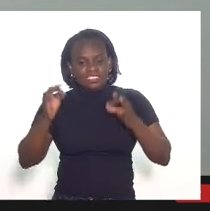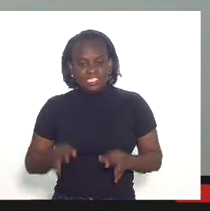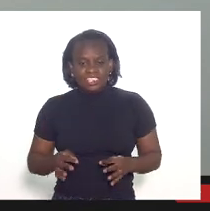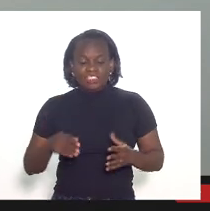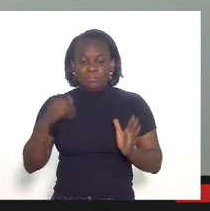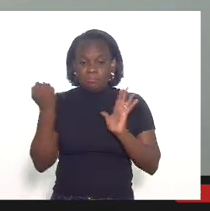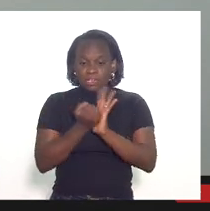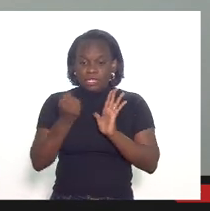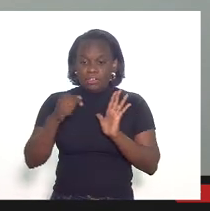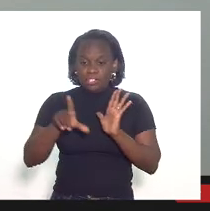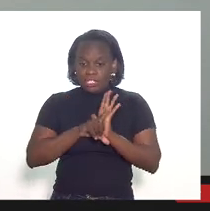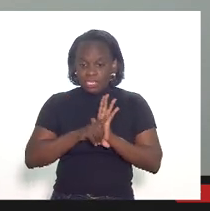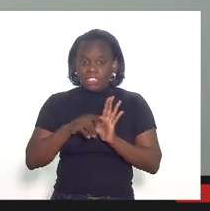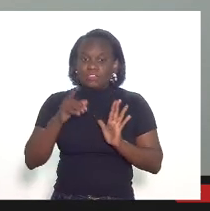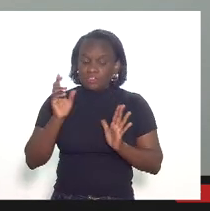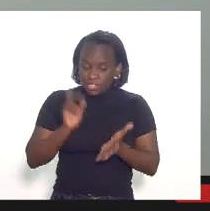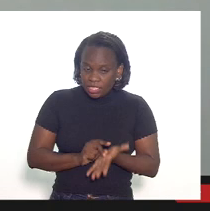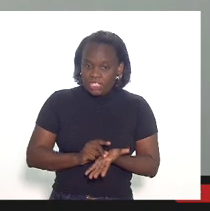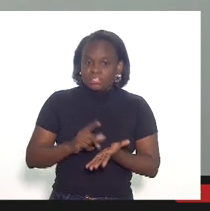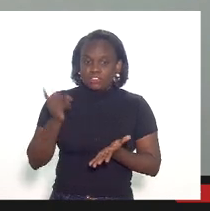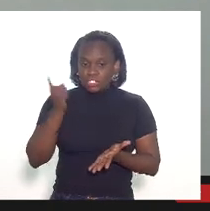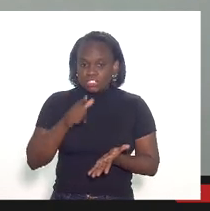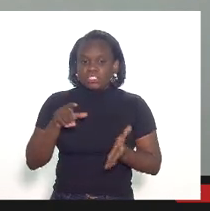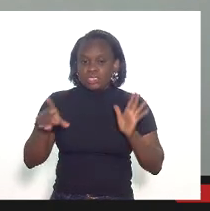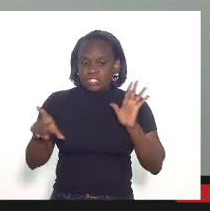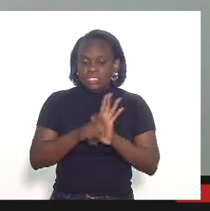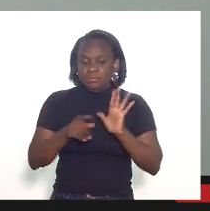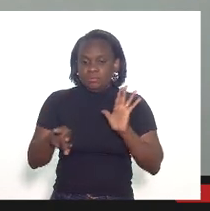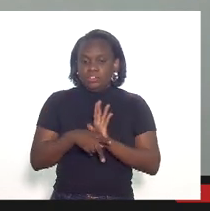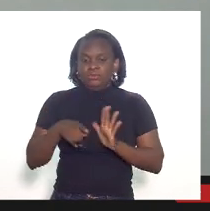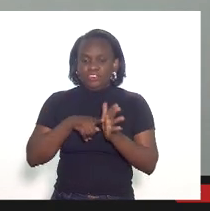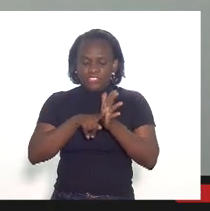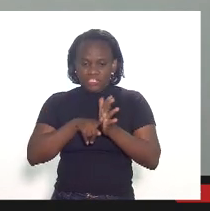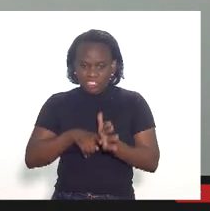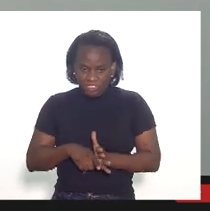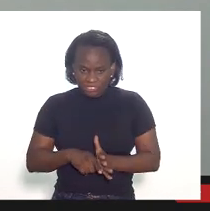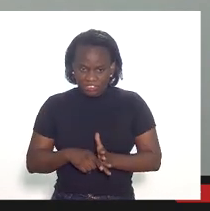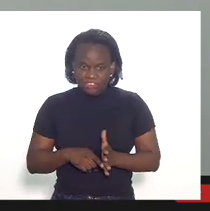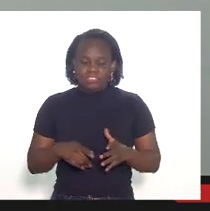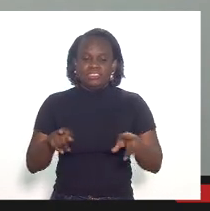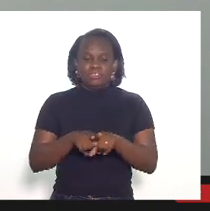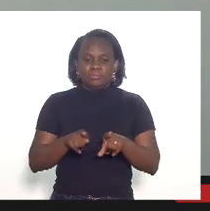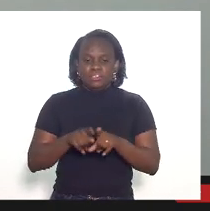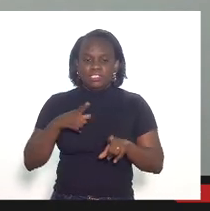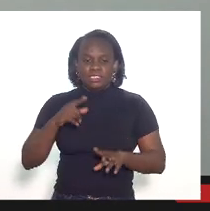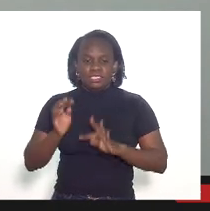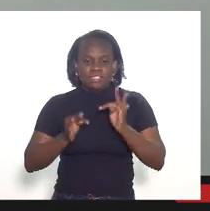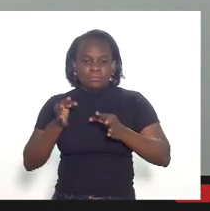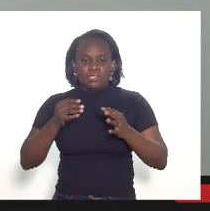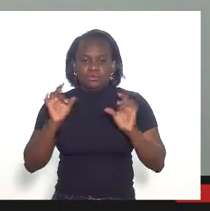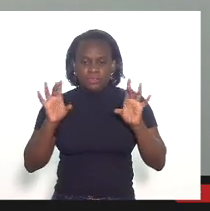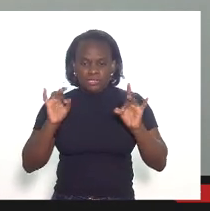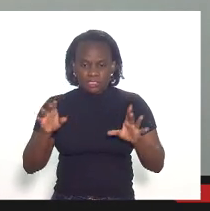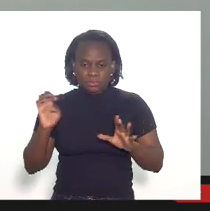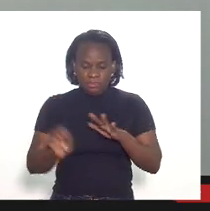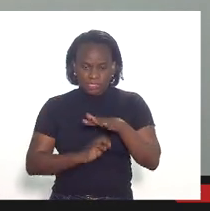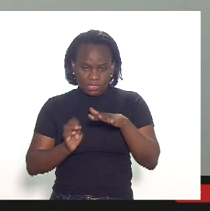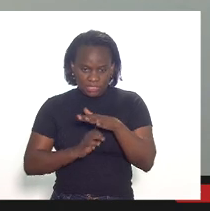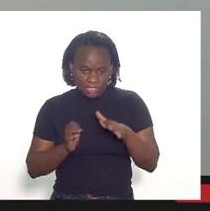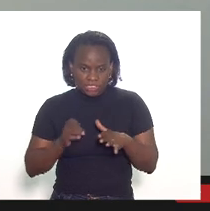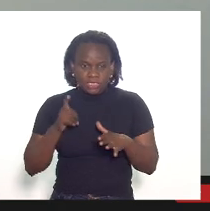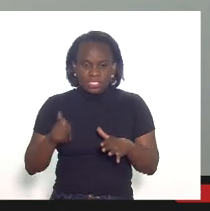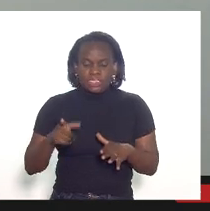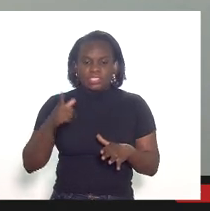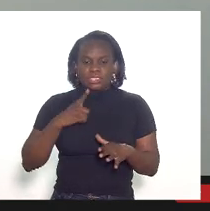marco legal está sendo realmente um marco do ponto de vista fiscal através do tratamento tributário especial das empresas elas